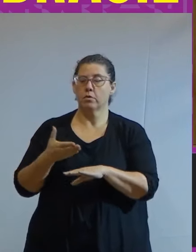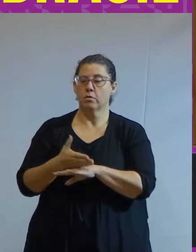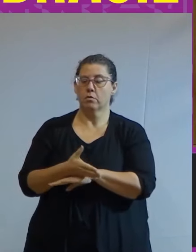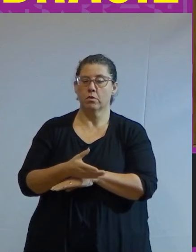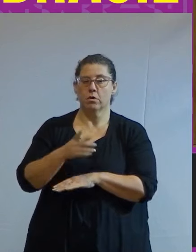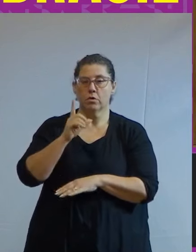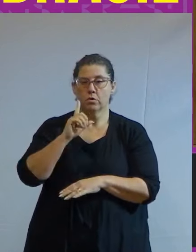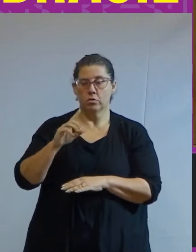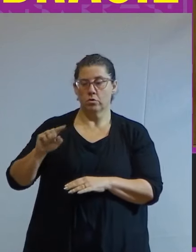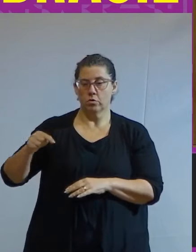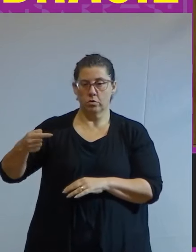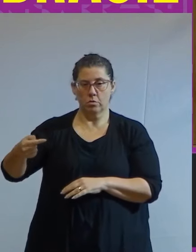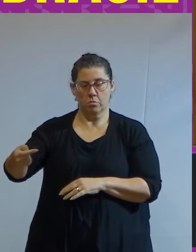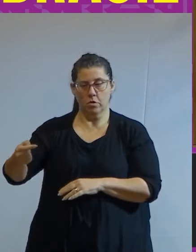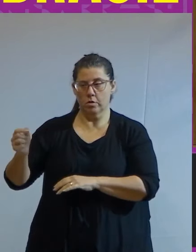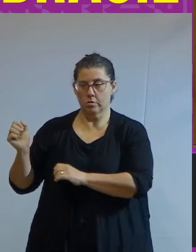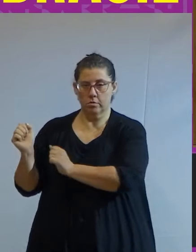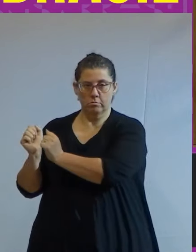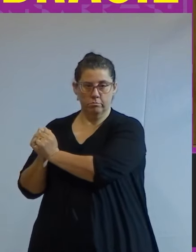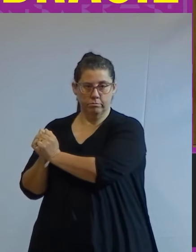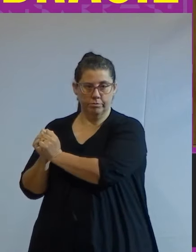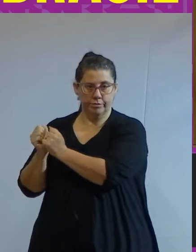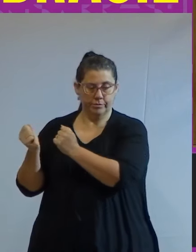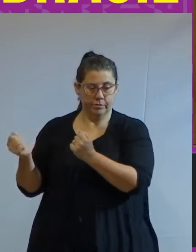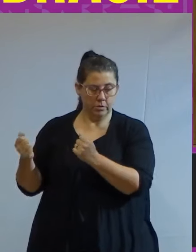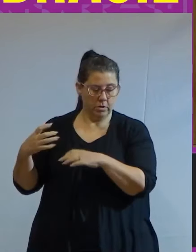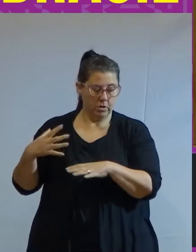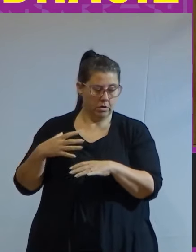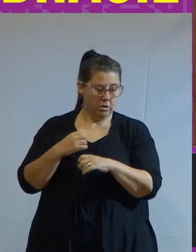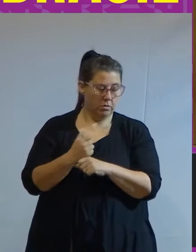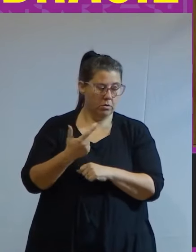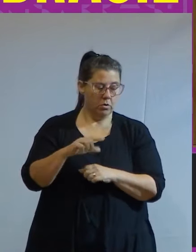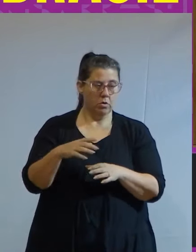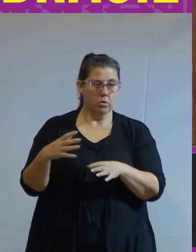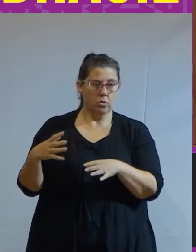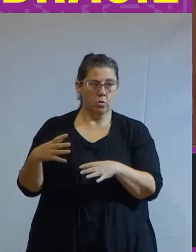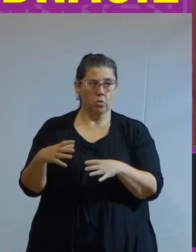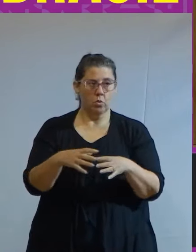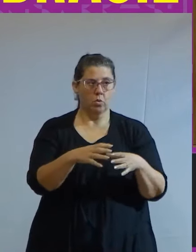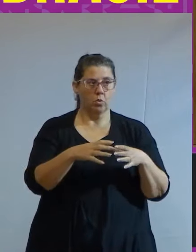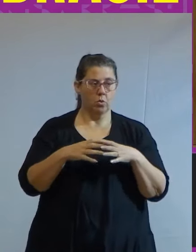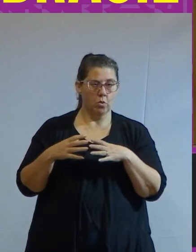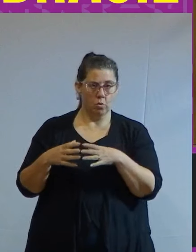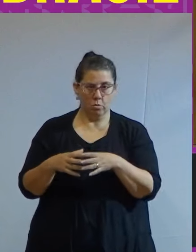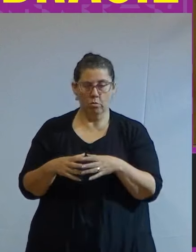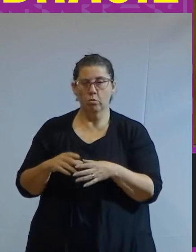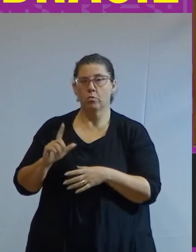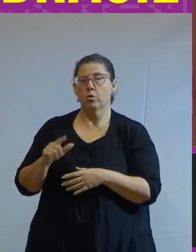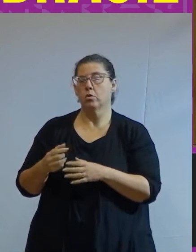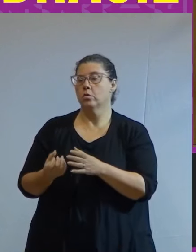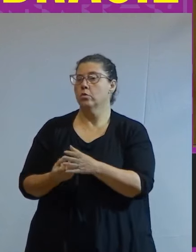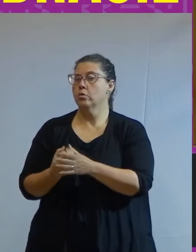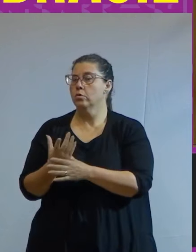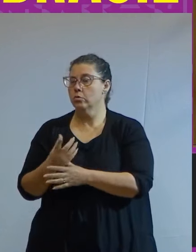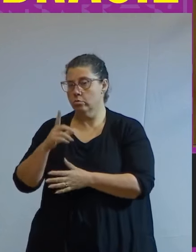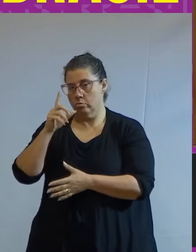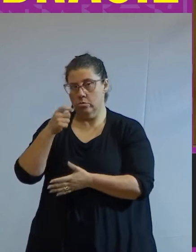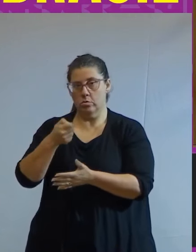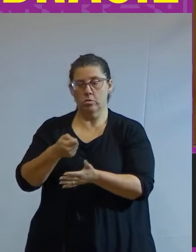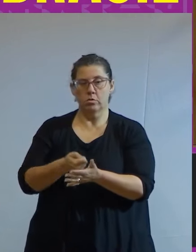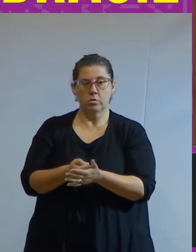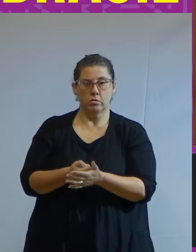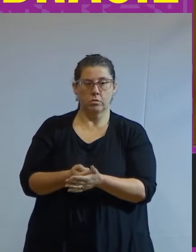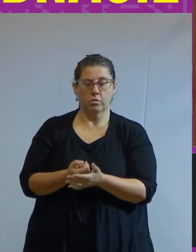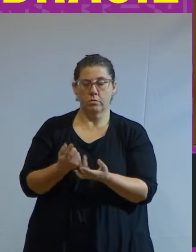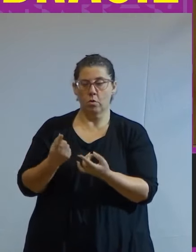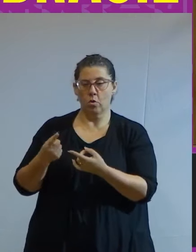no dia seguinte a abolição e somando-se a outros grupos antimonarquistas insurgiu-se decisivamente contra